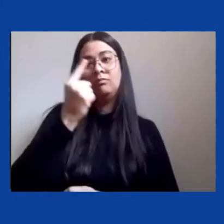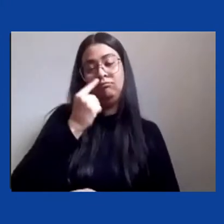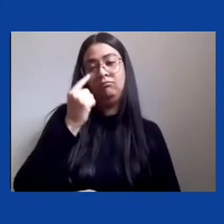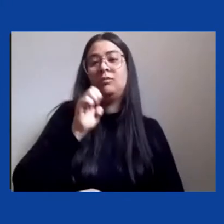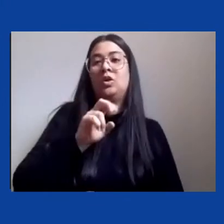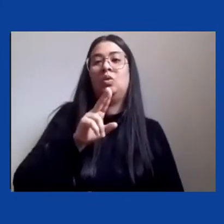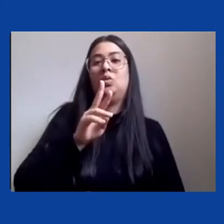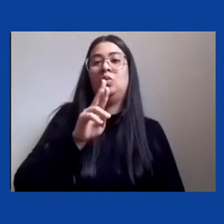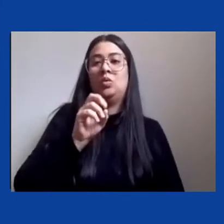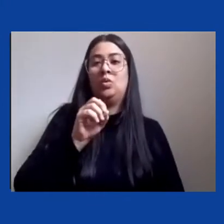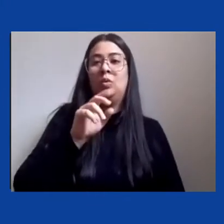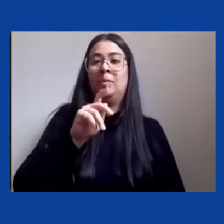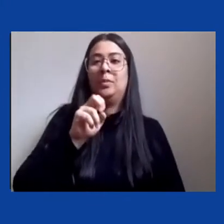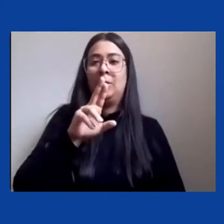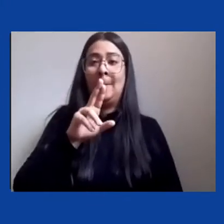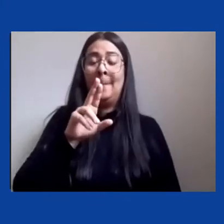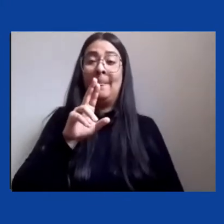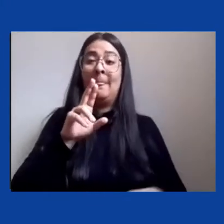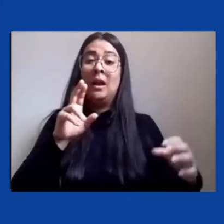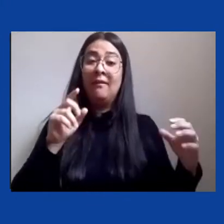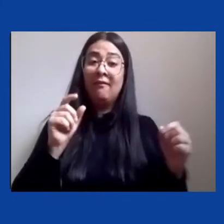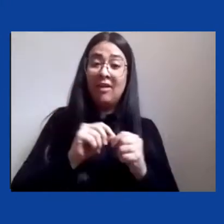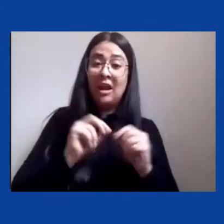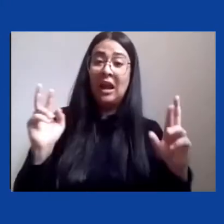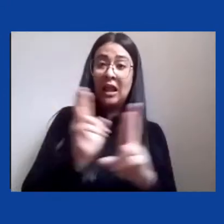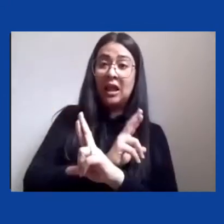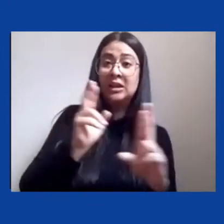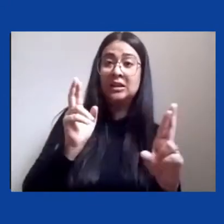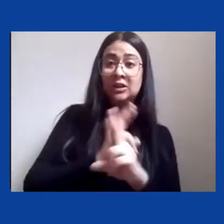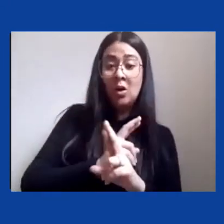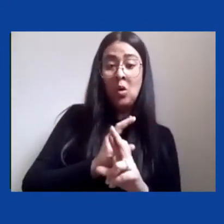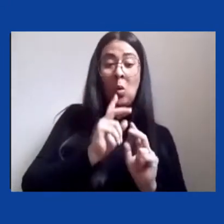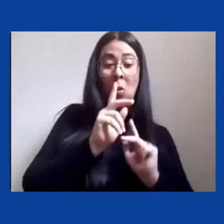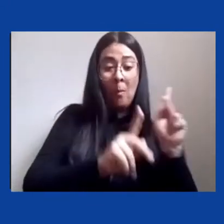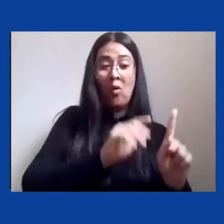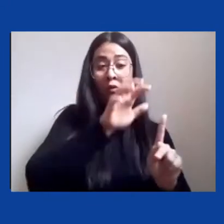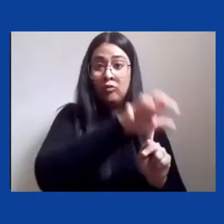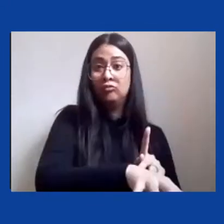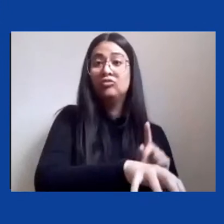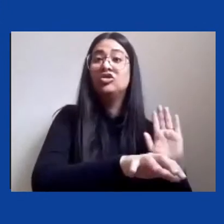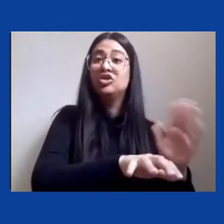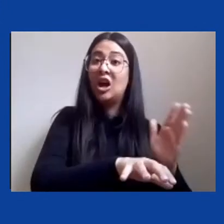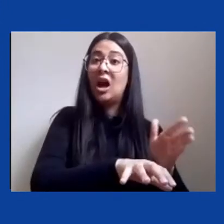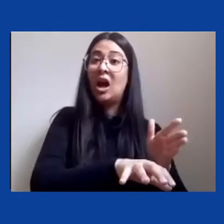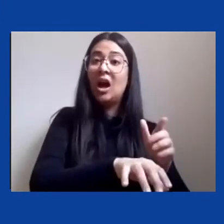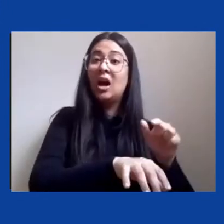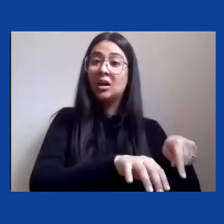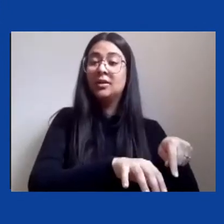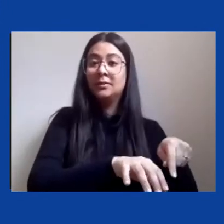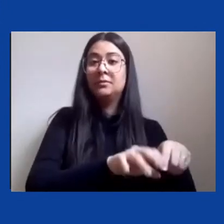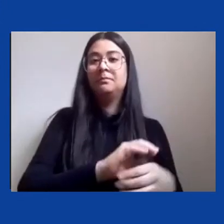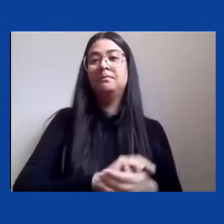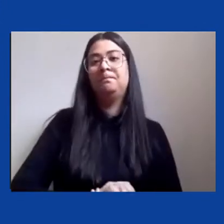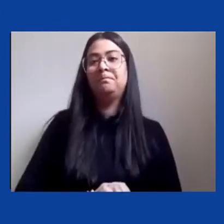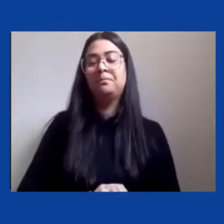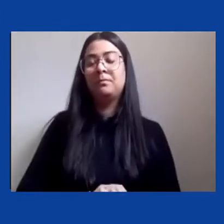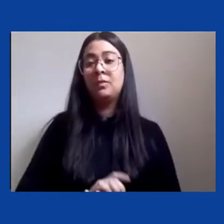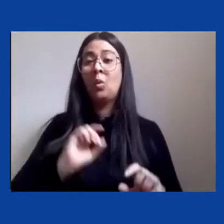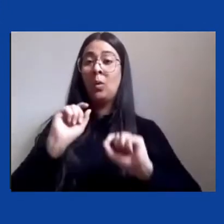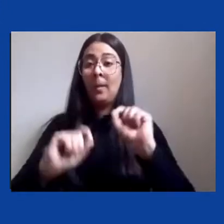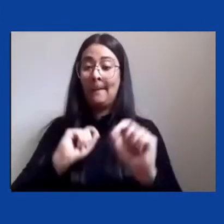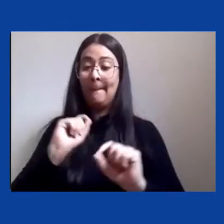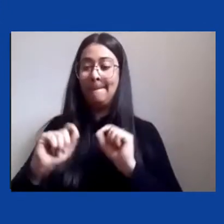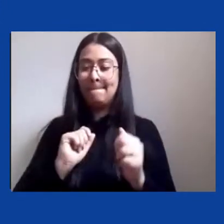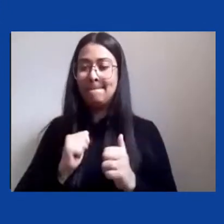com os povos originários e essa relação ela teve marcada principalmente por uma aproximação de